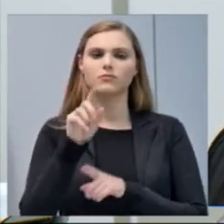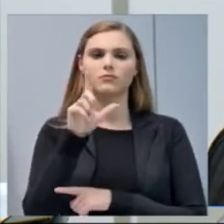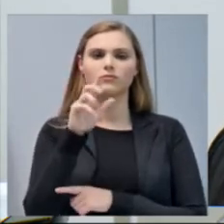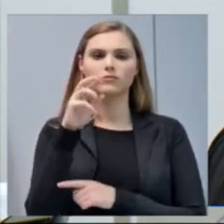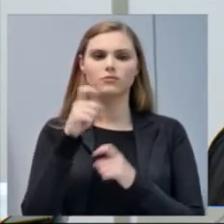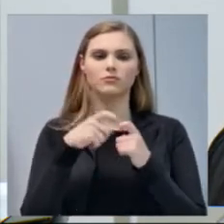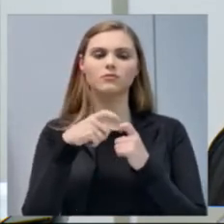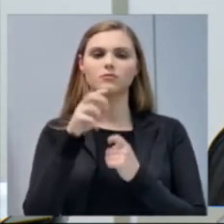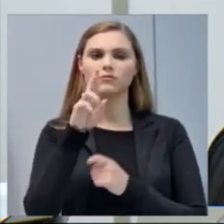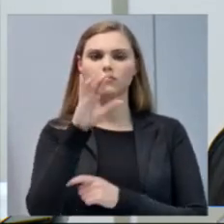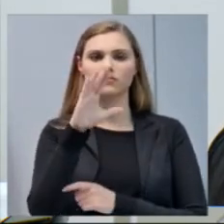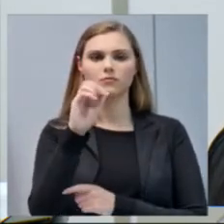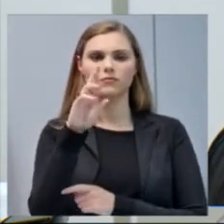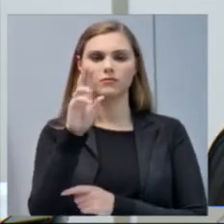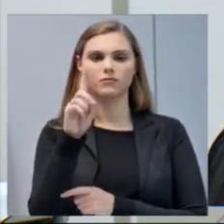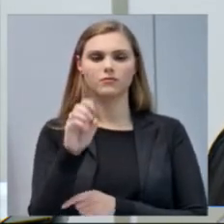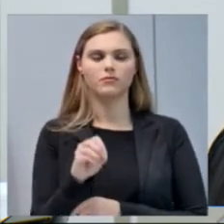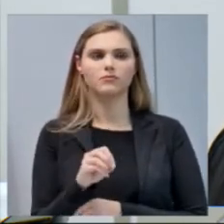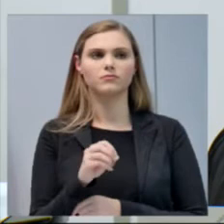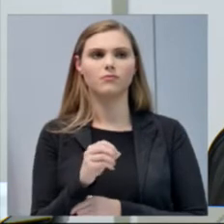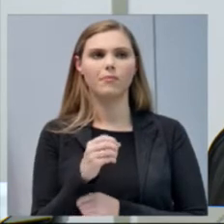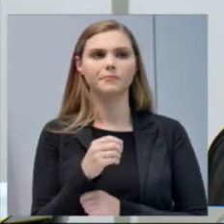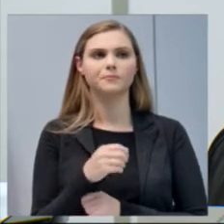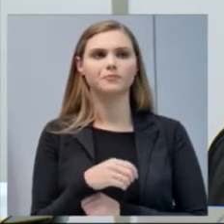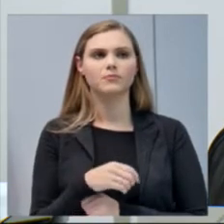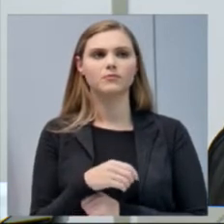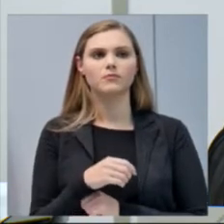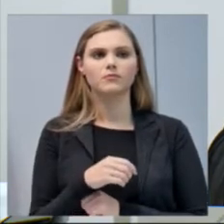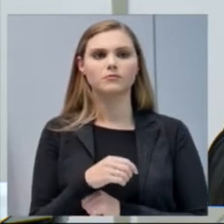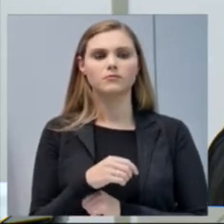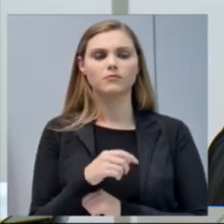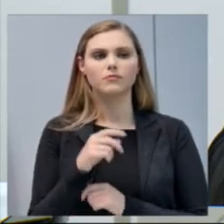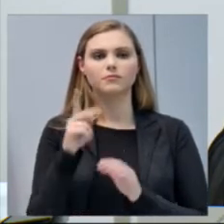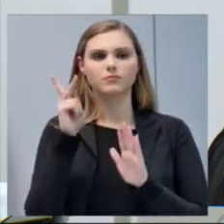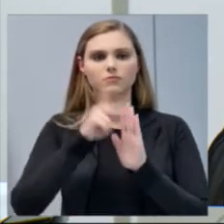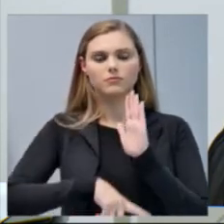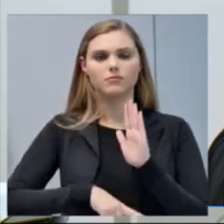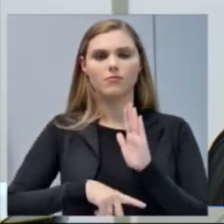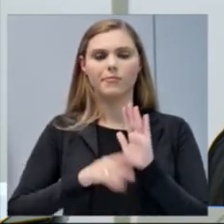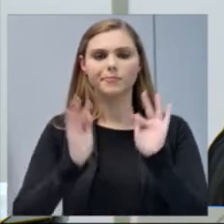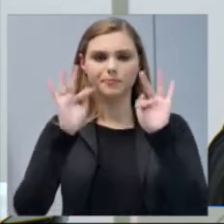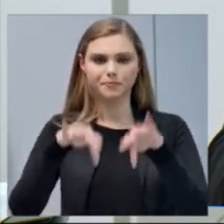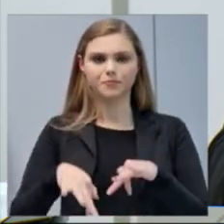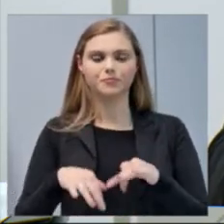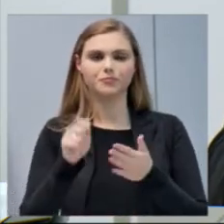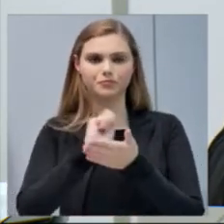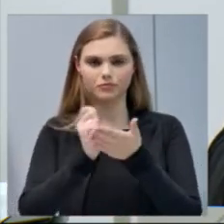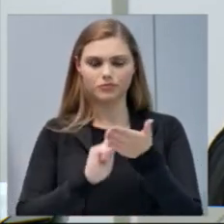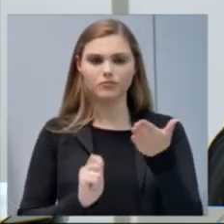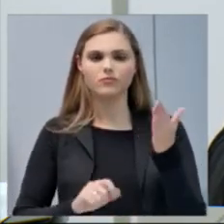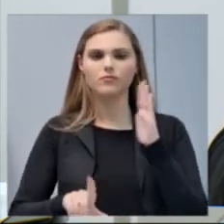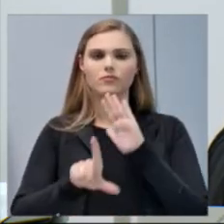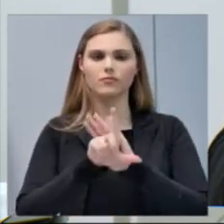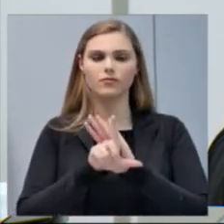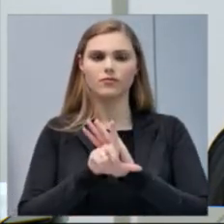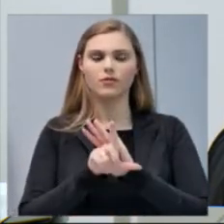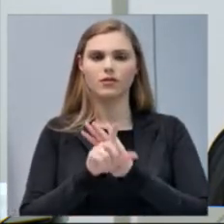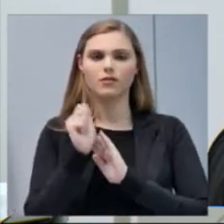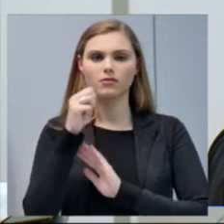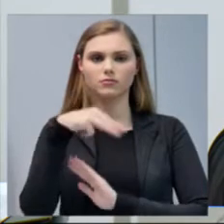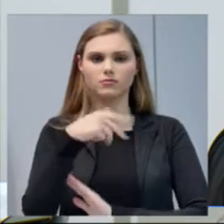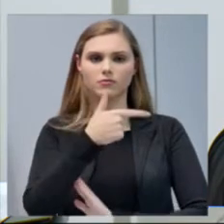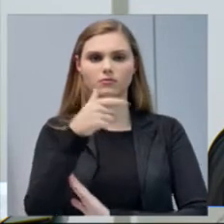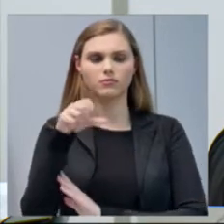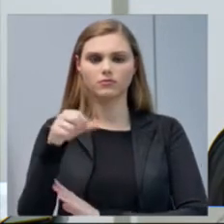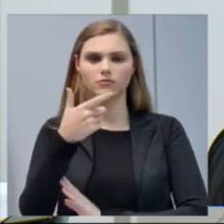349 de 2017, do vereador Wilson Piccoli. Projetos em redação final. Projeto de lei AM 29 de